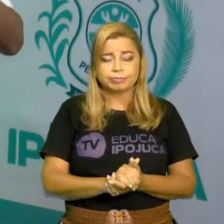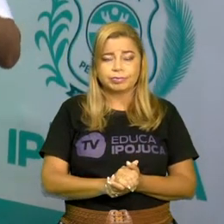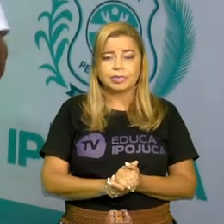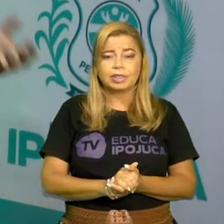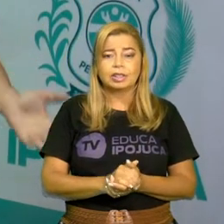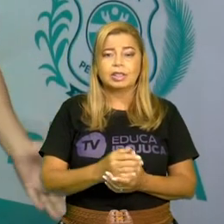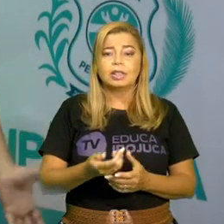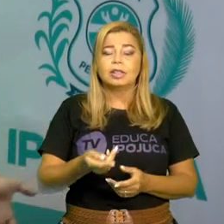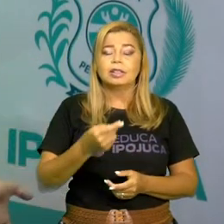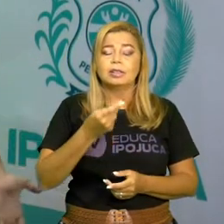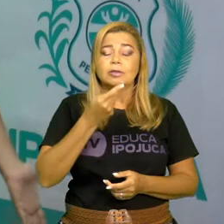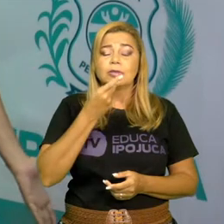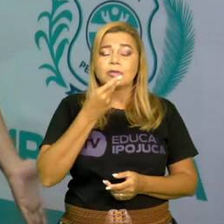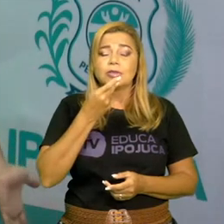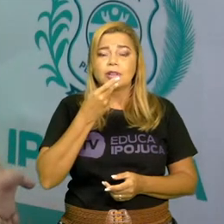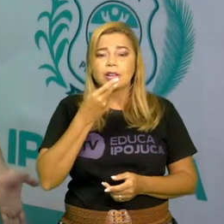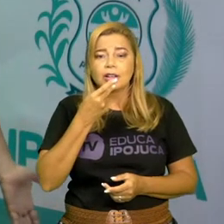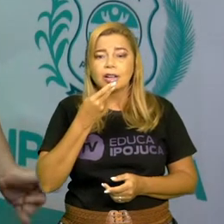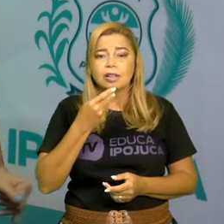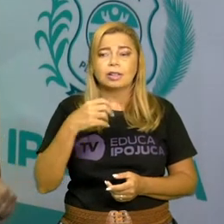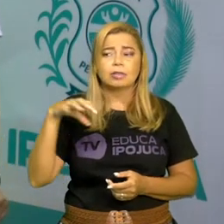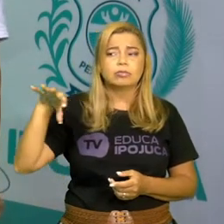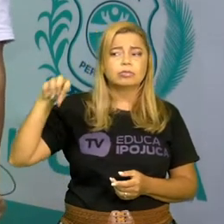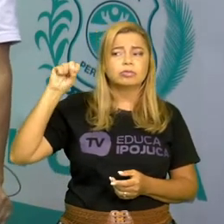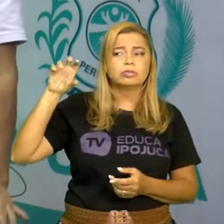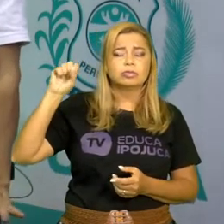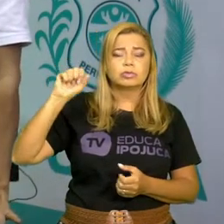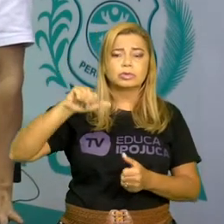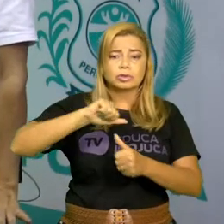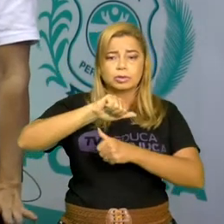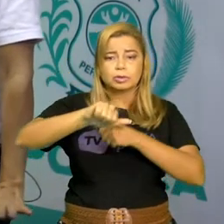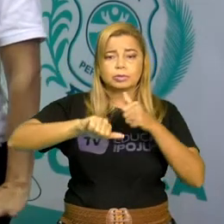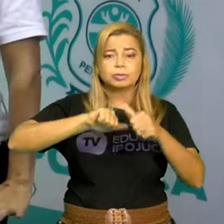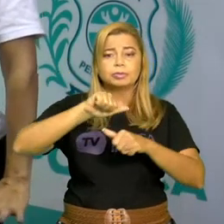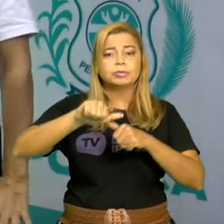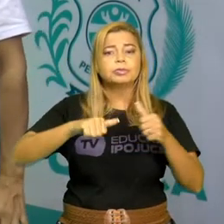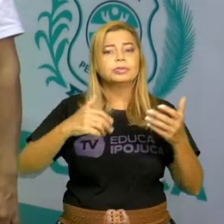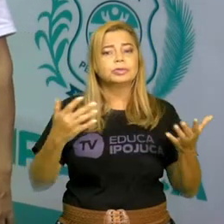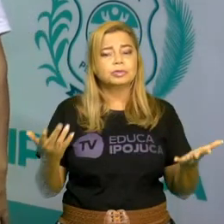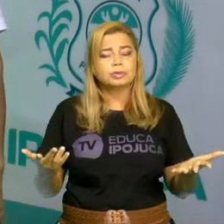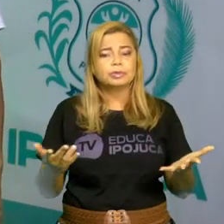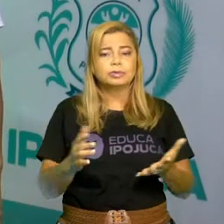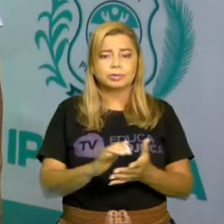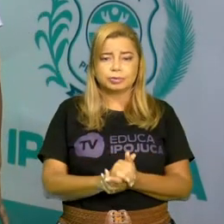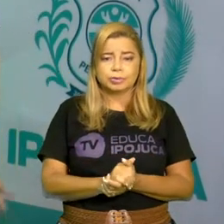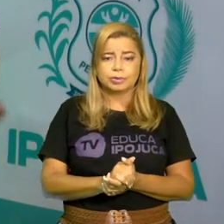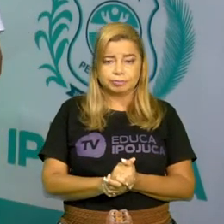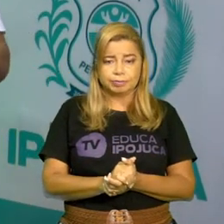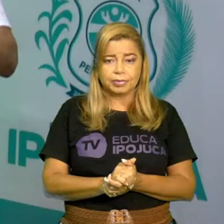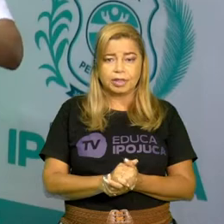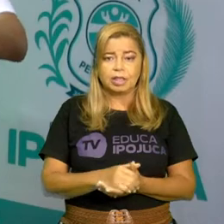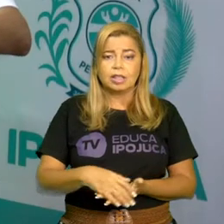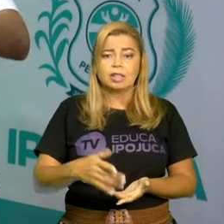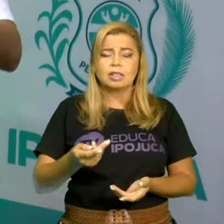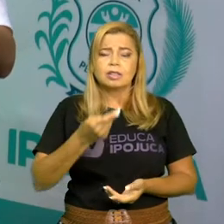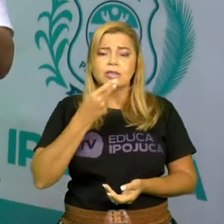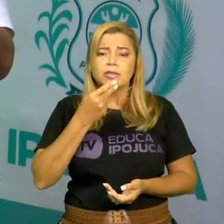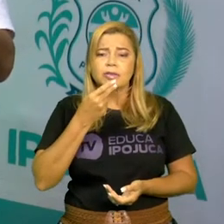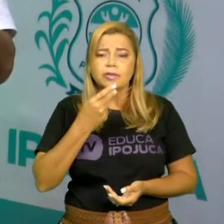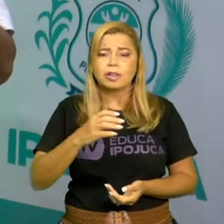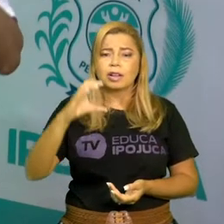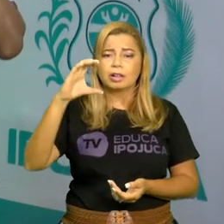alguma letrinha ali. Se eu digo galho, se eu digo cá, aí depois eu digo chá, aí depois eu digo